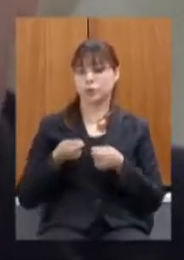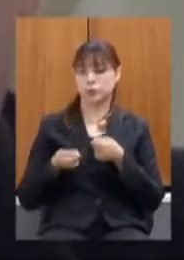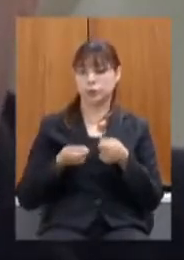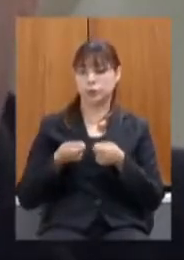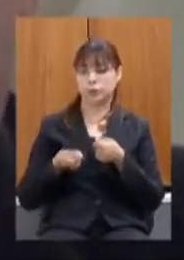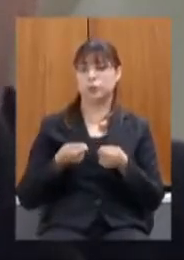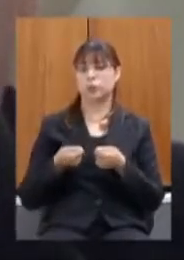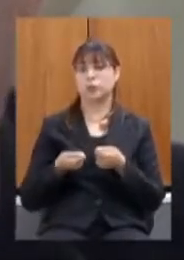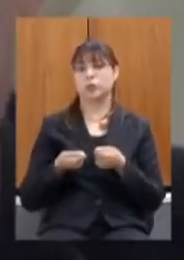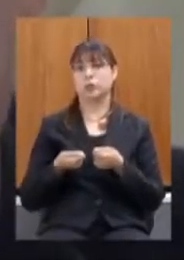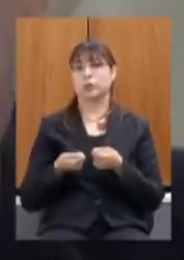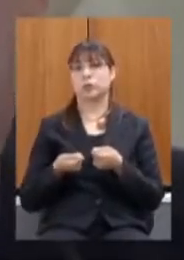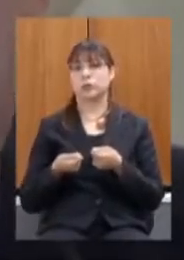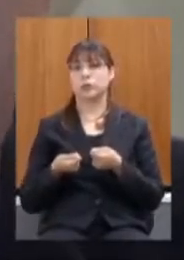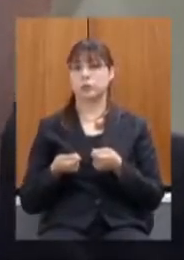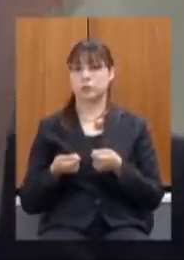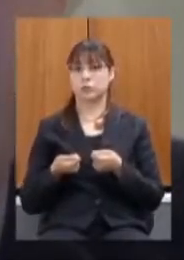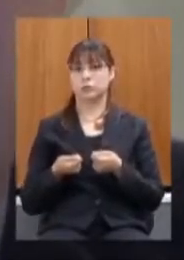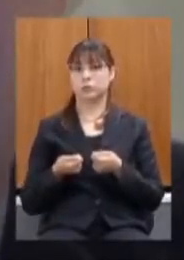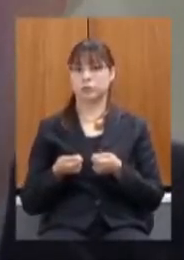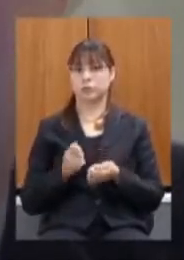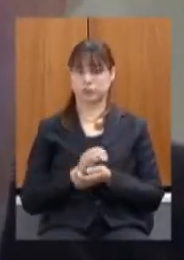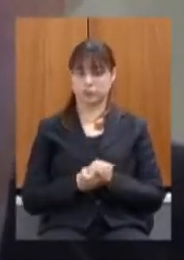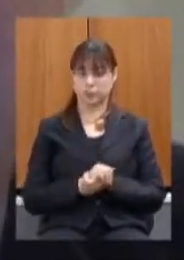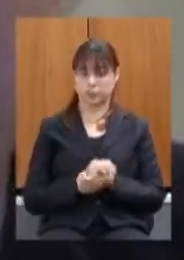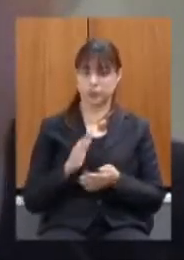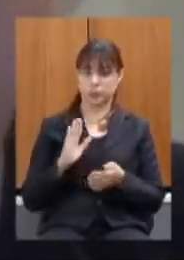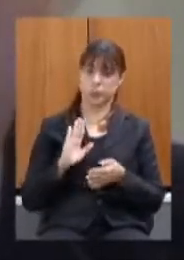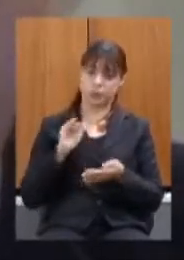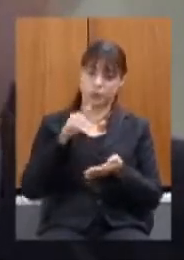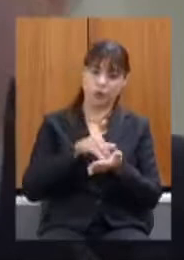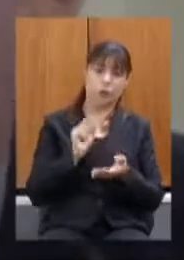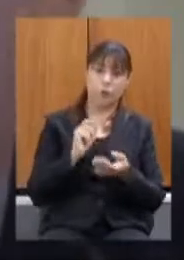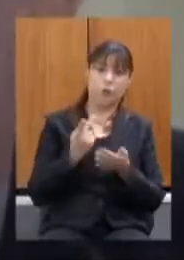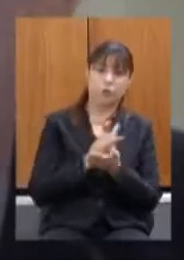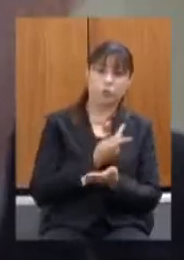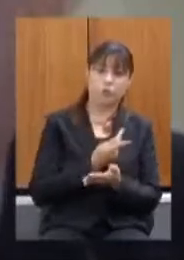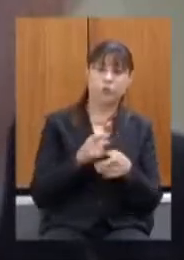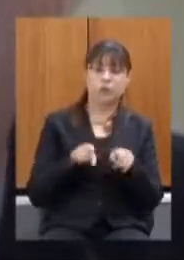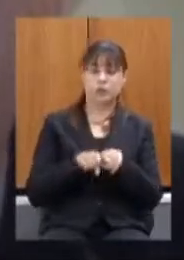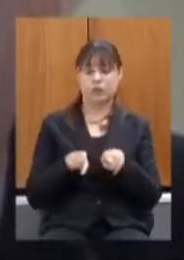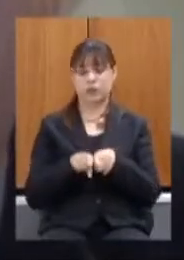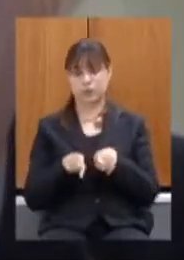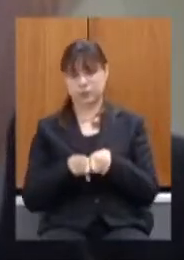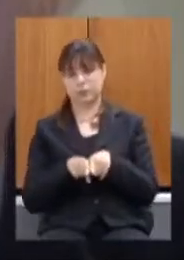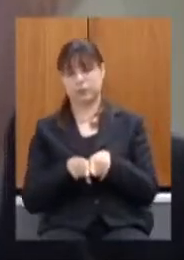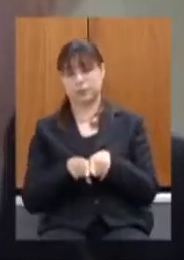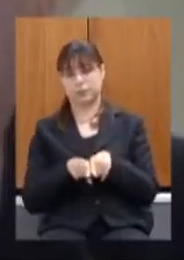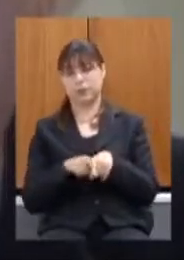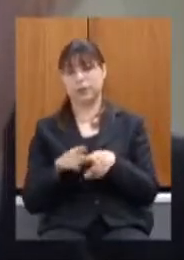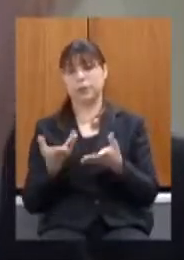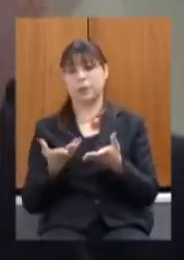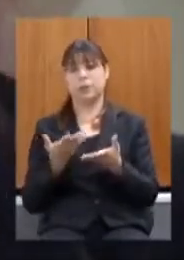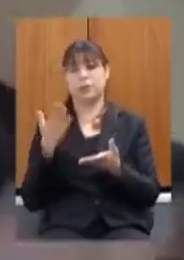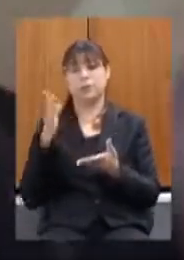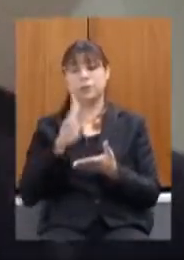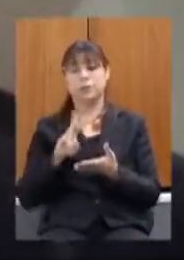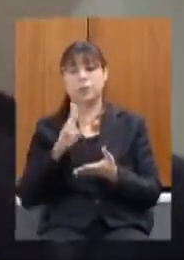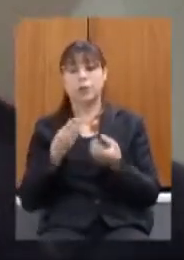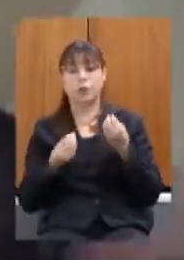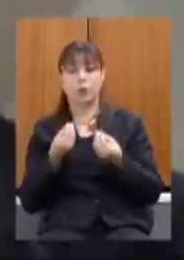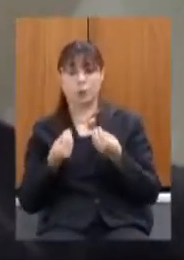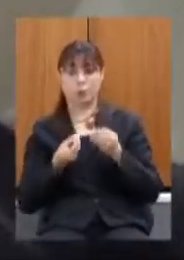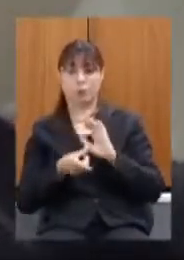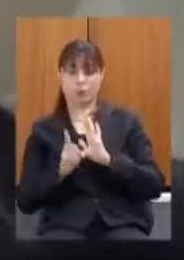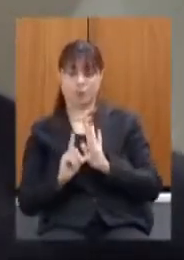e agimos sobre os meios é isso que diz a administração moderna a administração